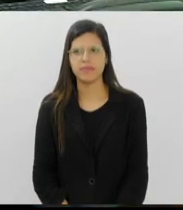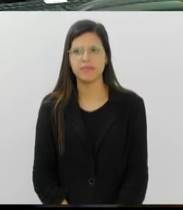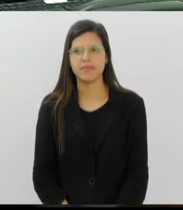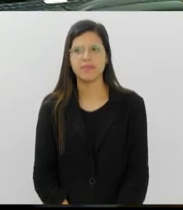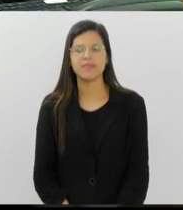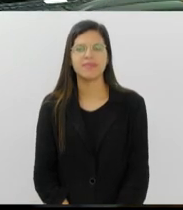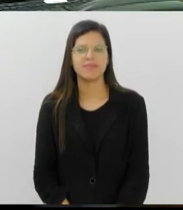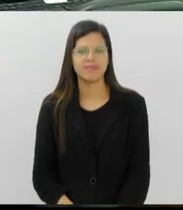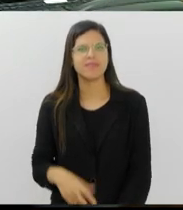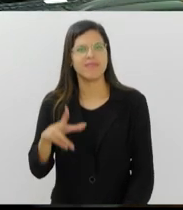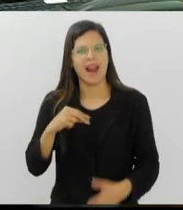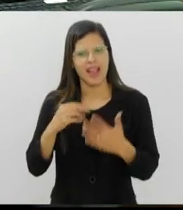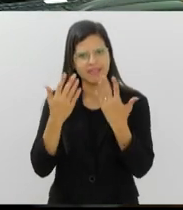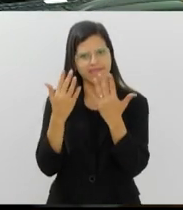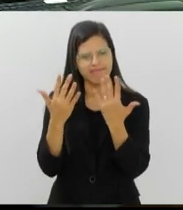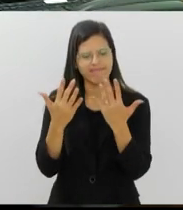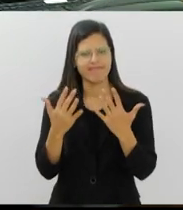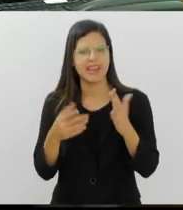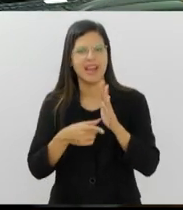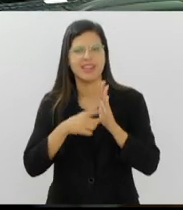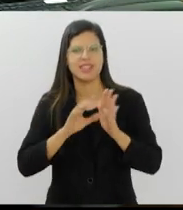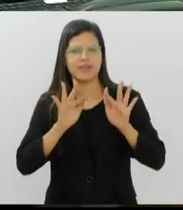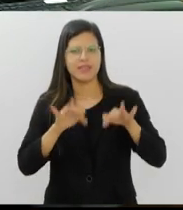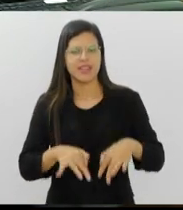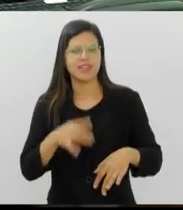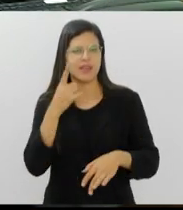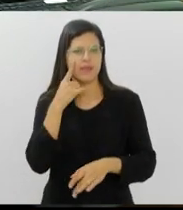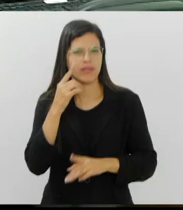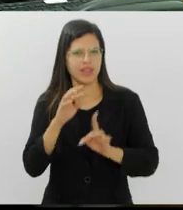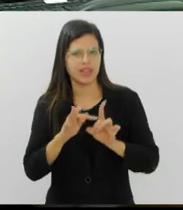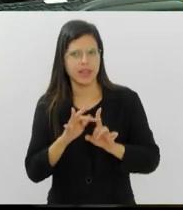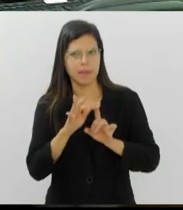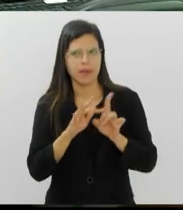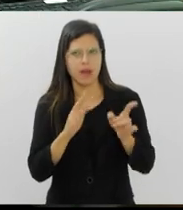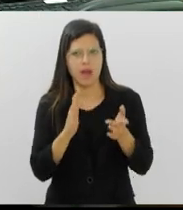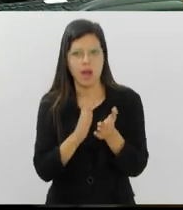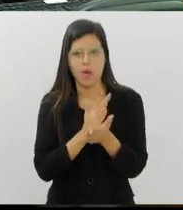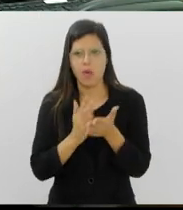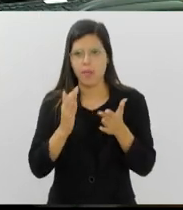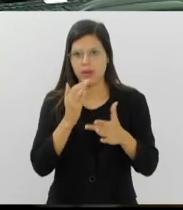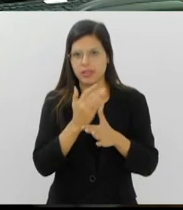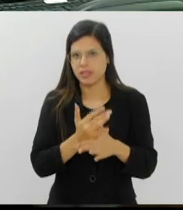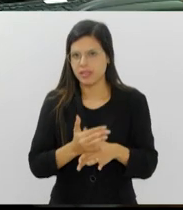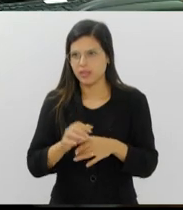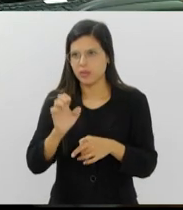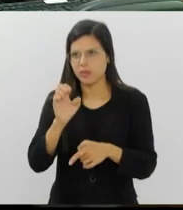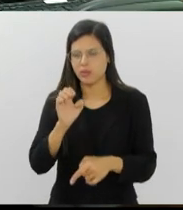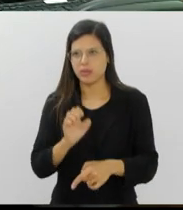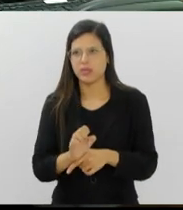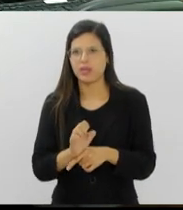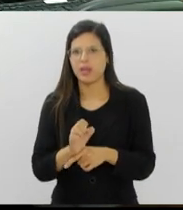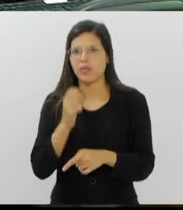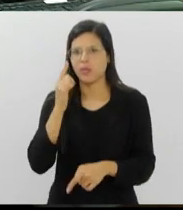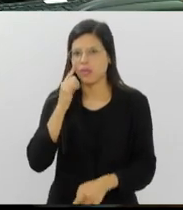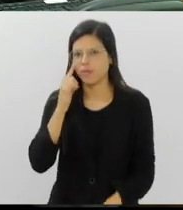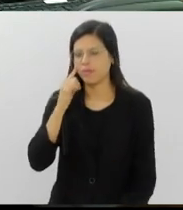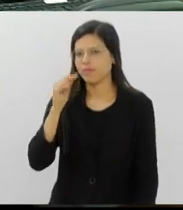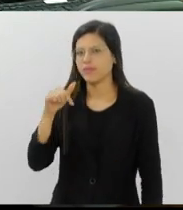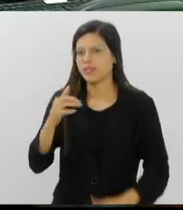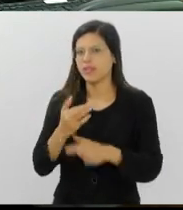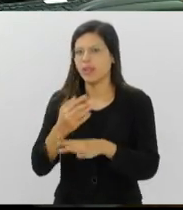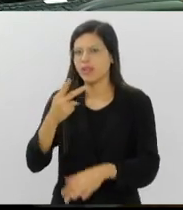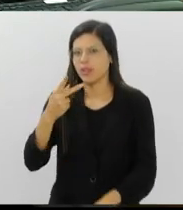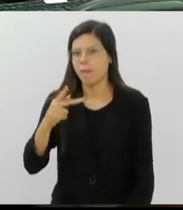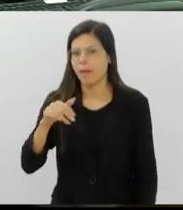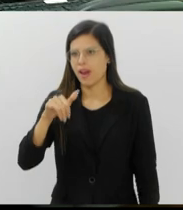Merecem muitos aplausos. E antes de encerrar, vamos dar uma olhada no tempo em algumas cidades do Estado. Você vê aqui na tela Paraty, está com